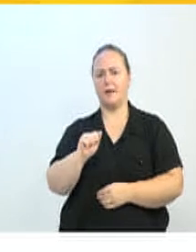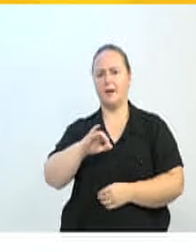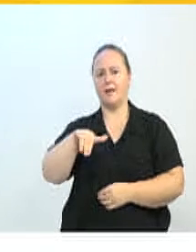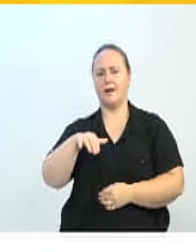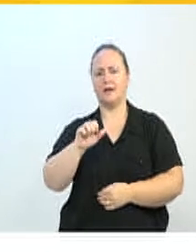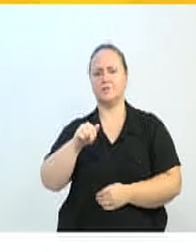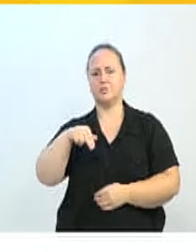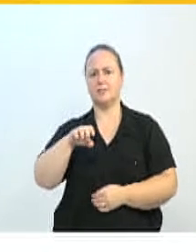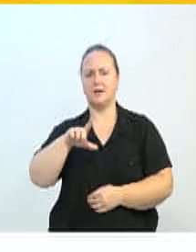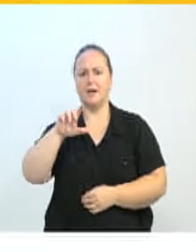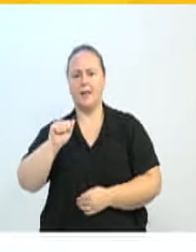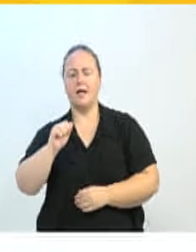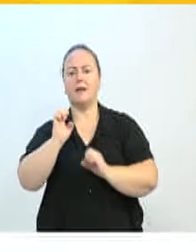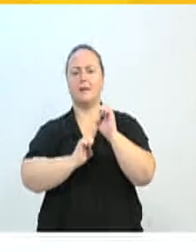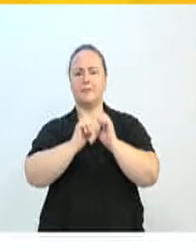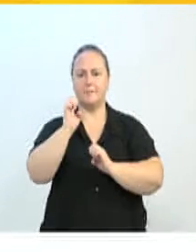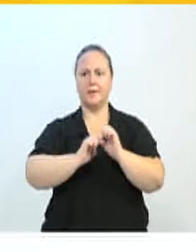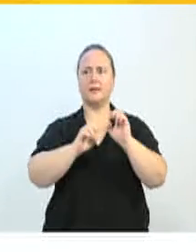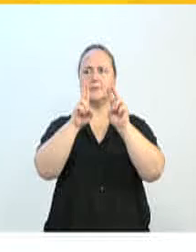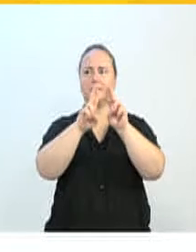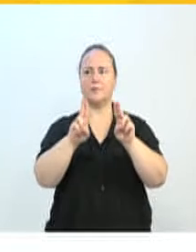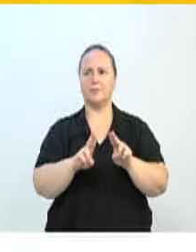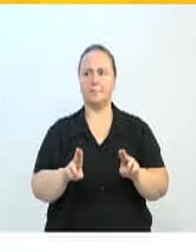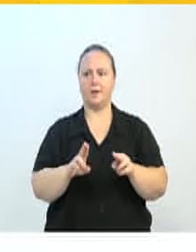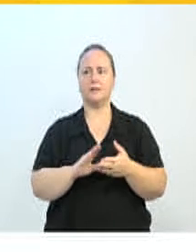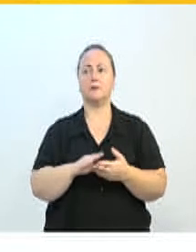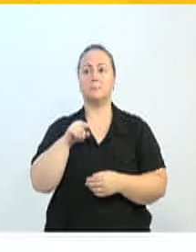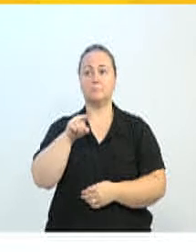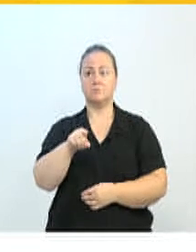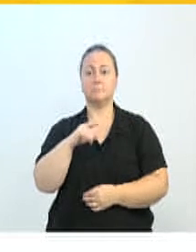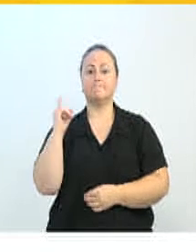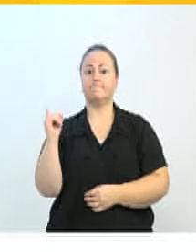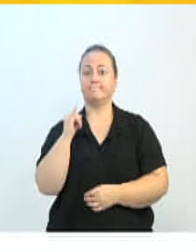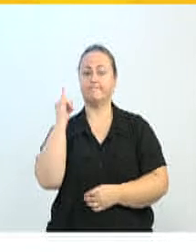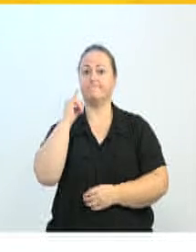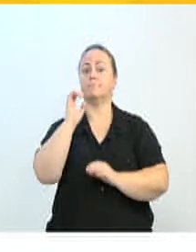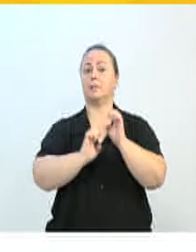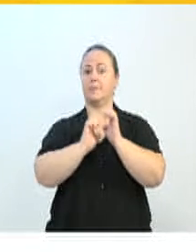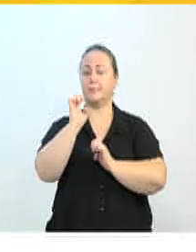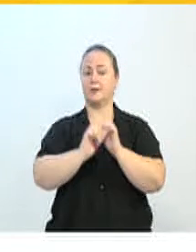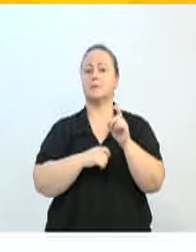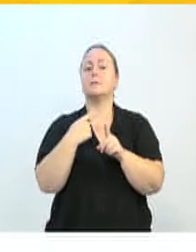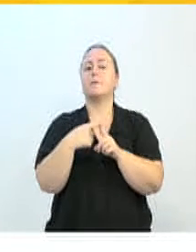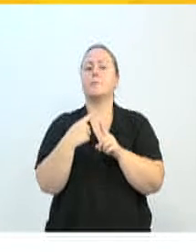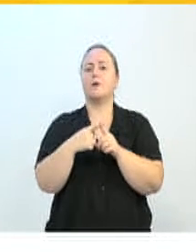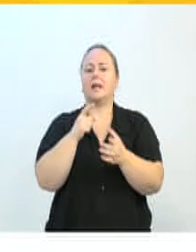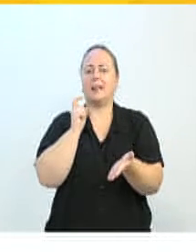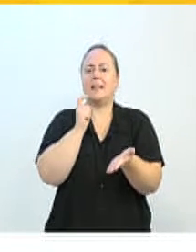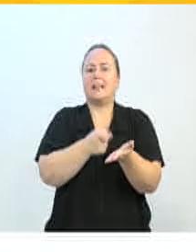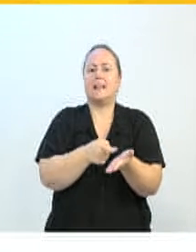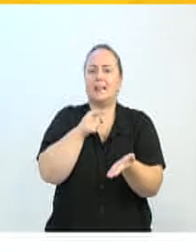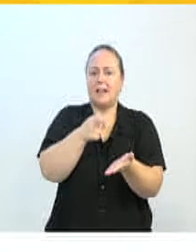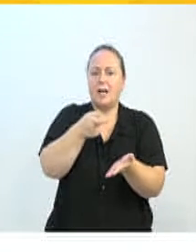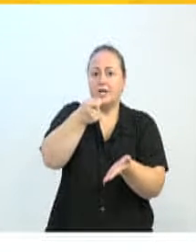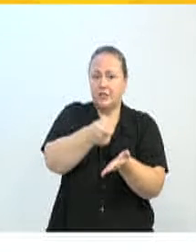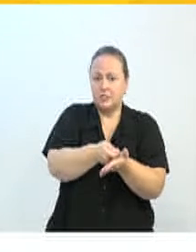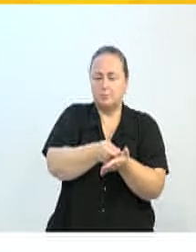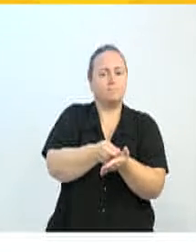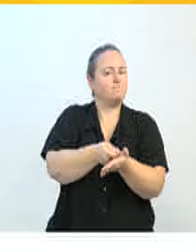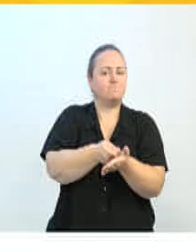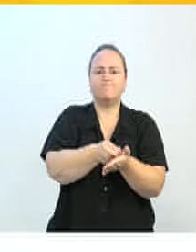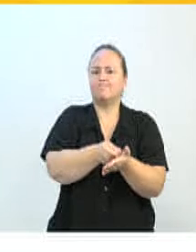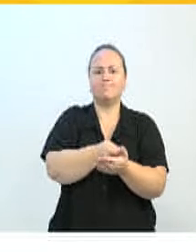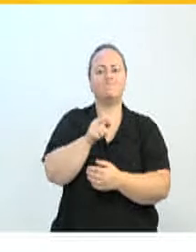empresas foram muito importantes, porque existia uma taxa que os clubes de mães, as entidades, iriam pagar. Com essas